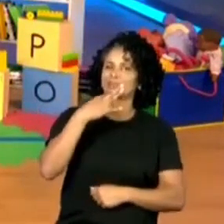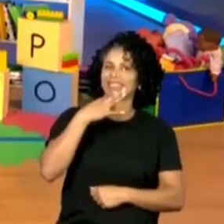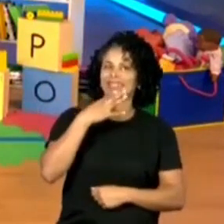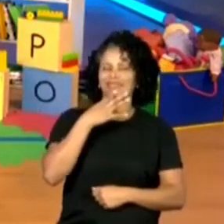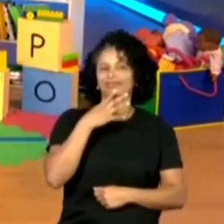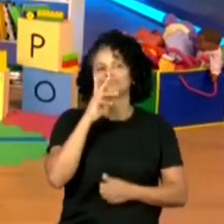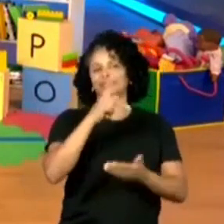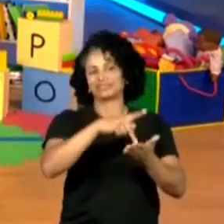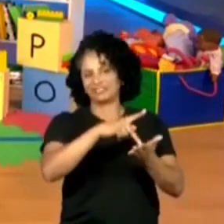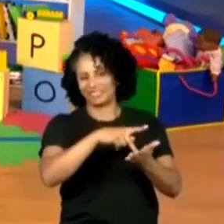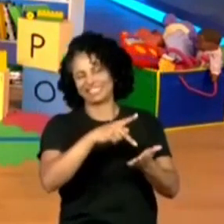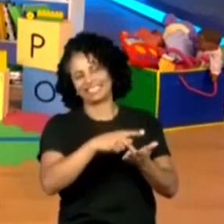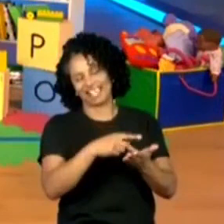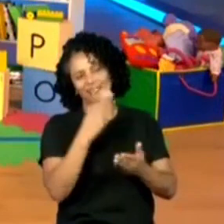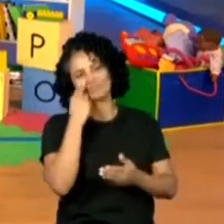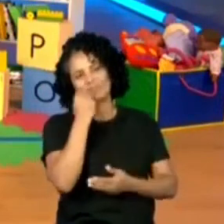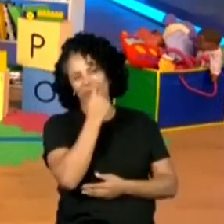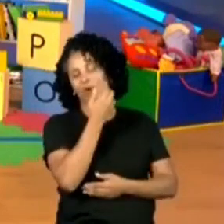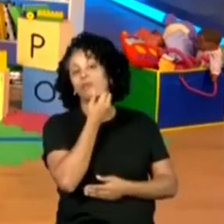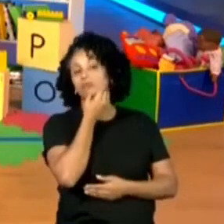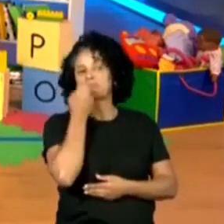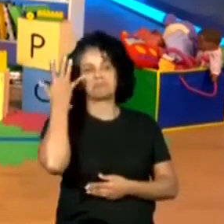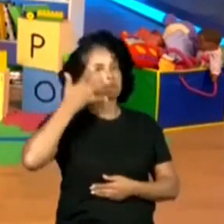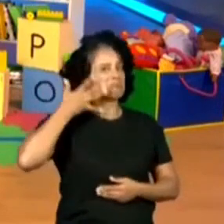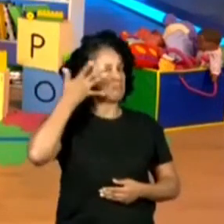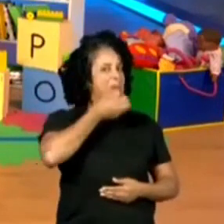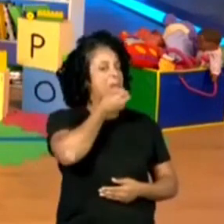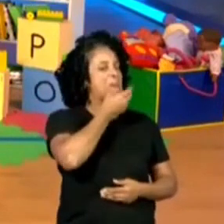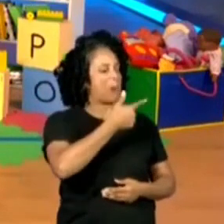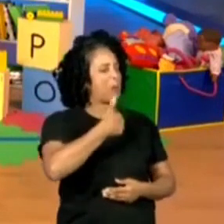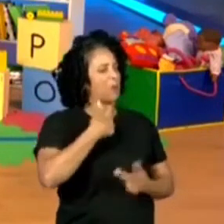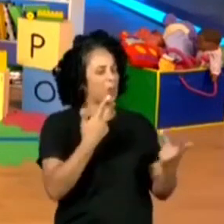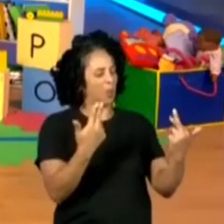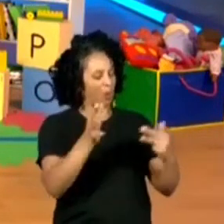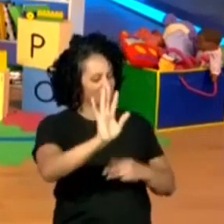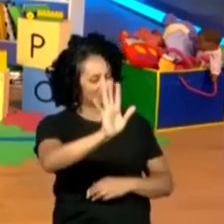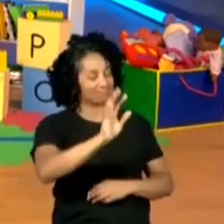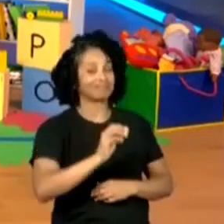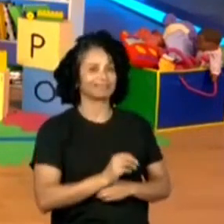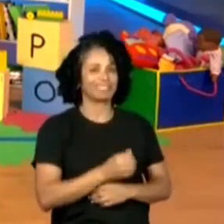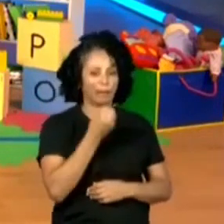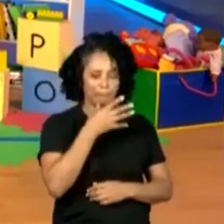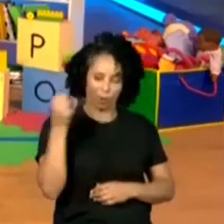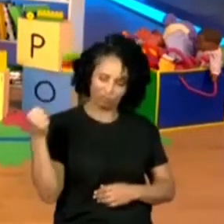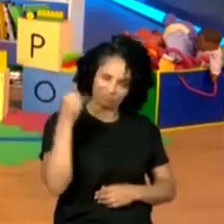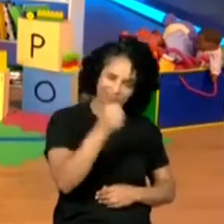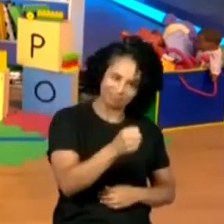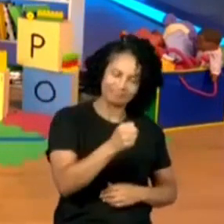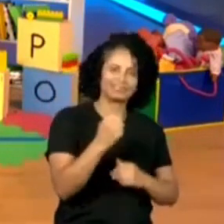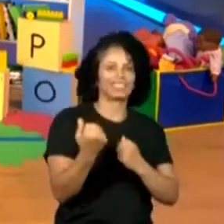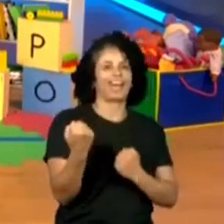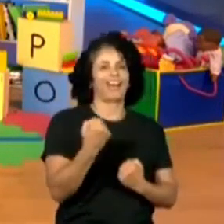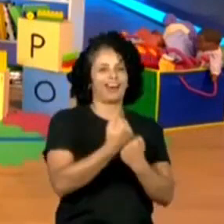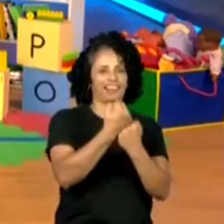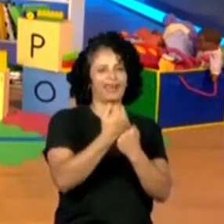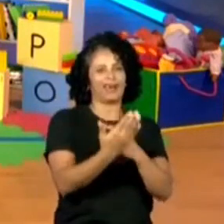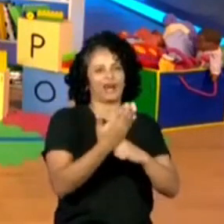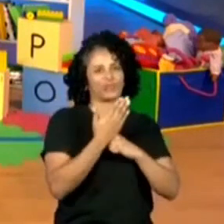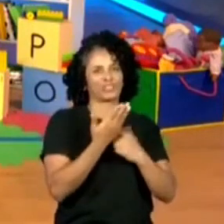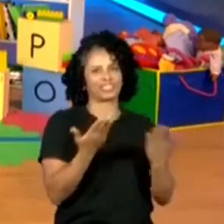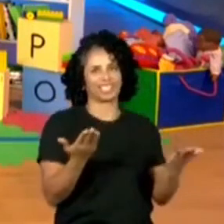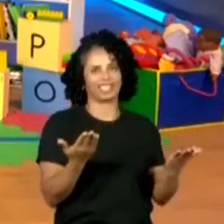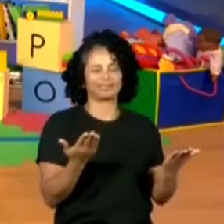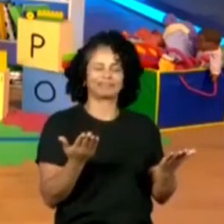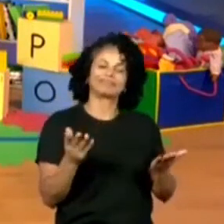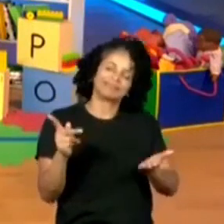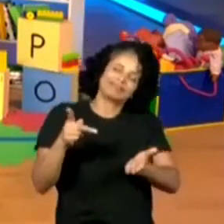tão difícil como o professor Rafael. Não falo tão difícil como o professor Rafael. Por isso que eu trouxe ele. Mas falemos a mesma coisa. É isso. De